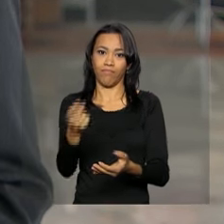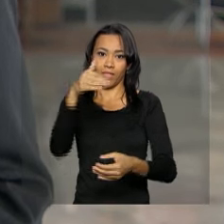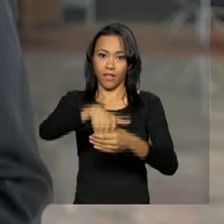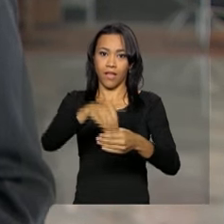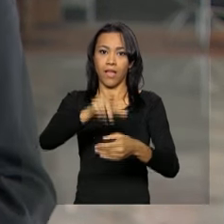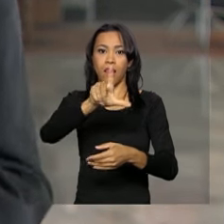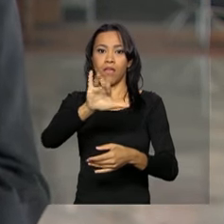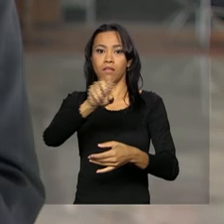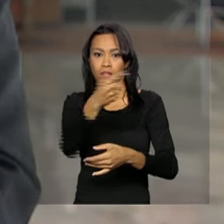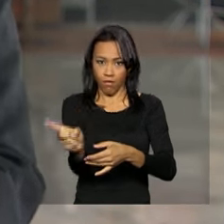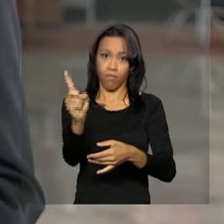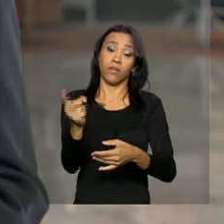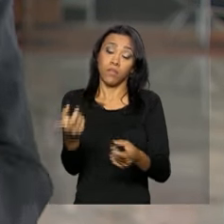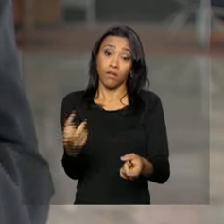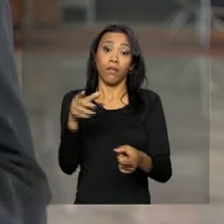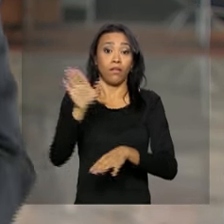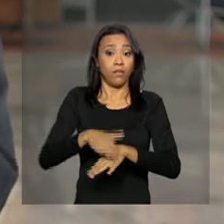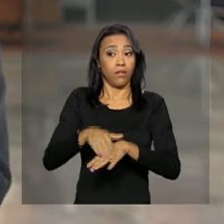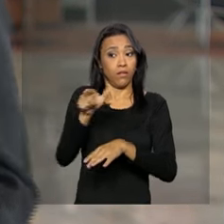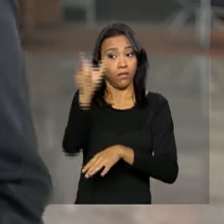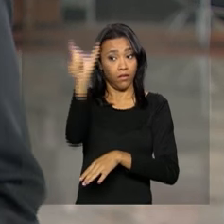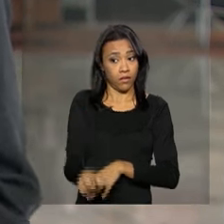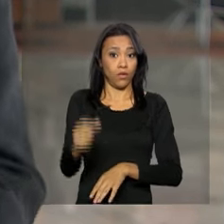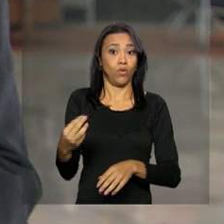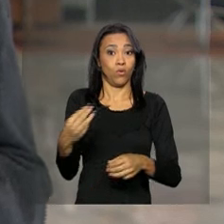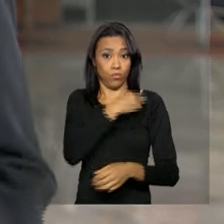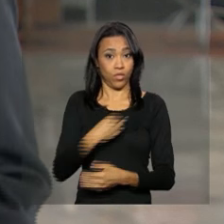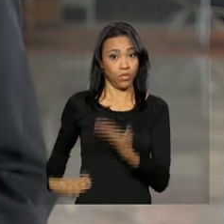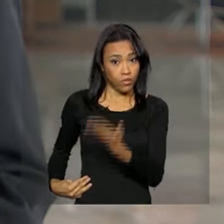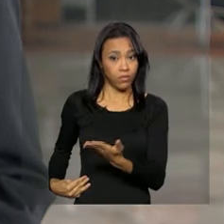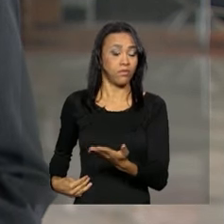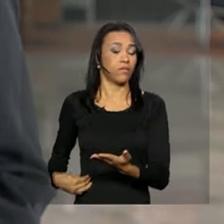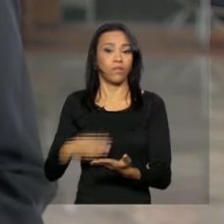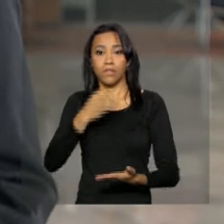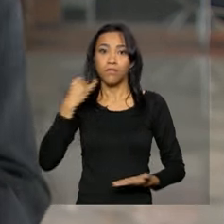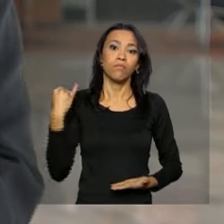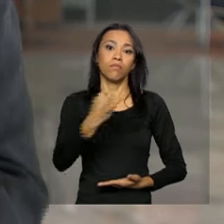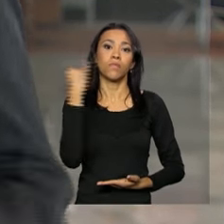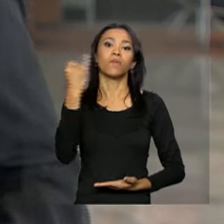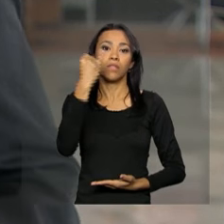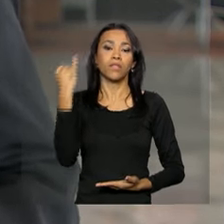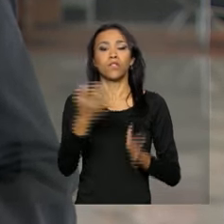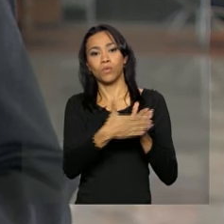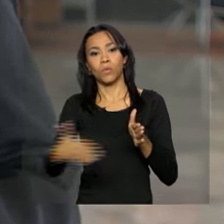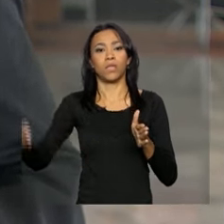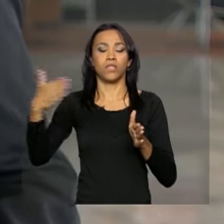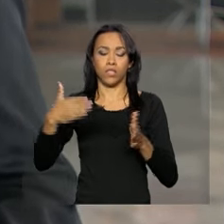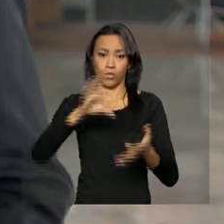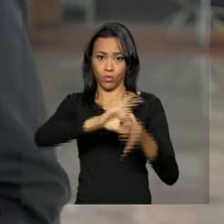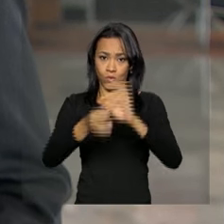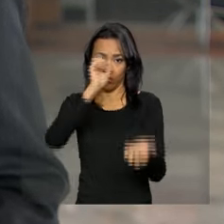lembrou que o ministro Mauro Lopes vai ter um papel, o ministro, assim como o ministério, vão ter papéis fundamentais durante os Jogos